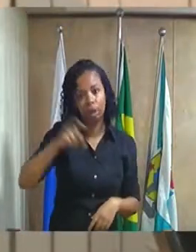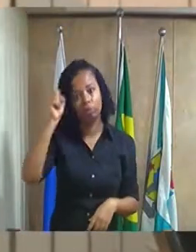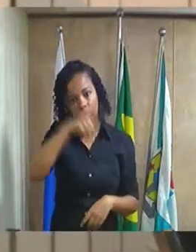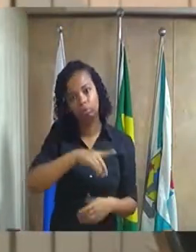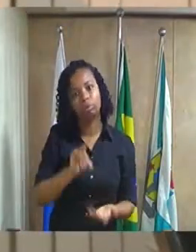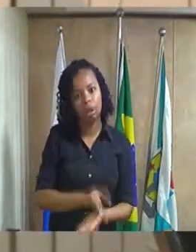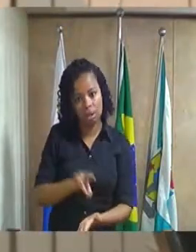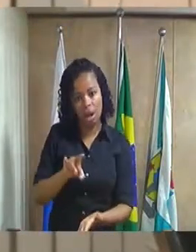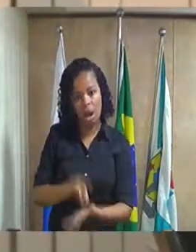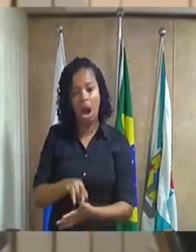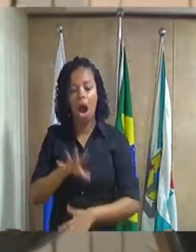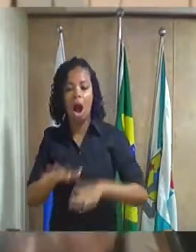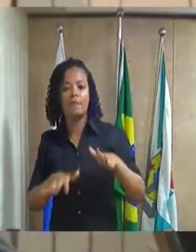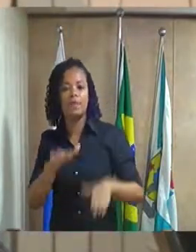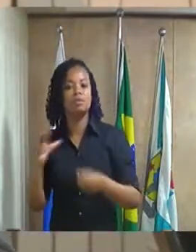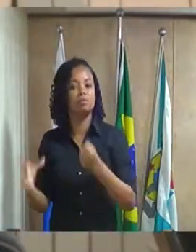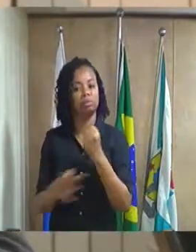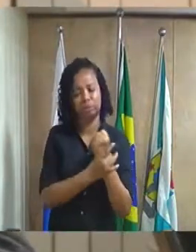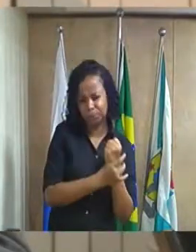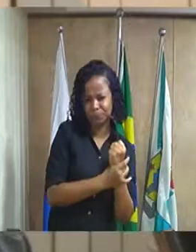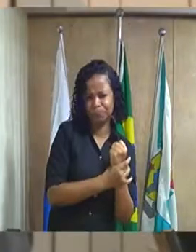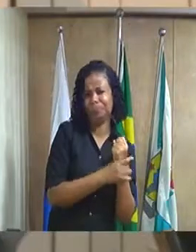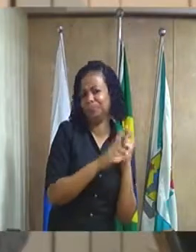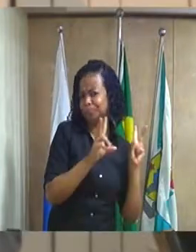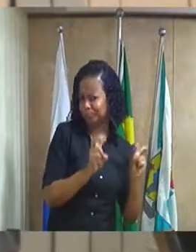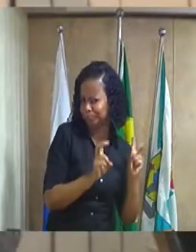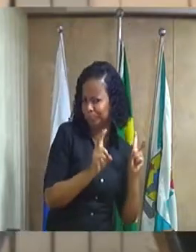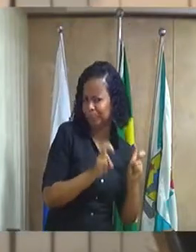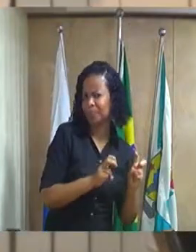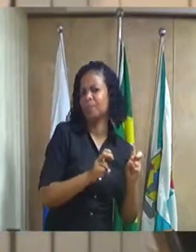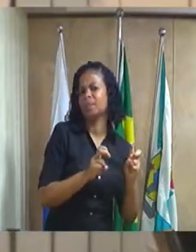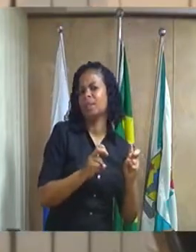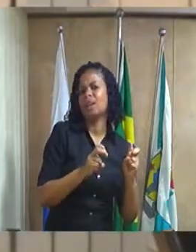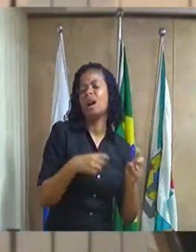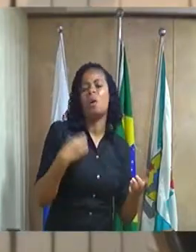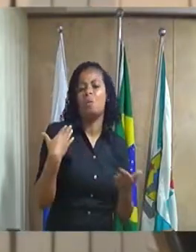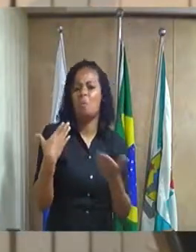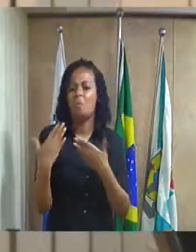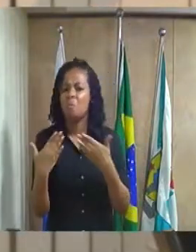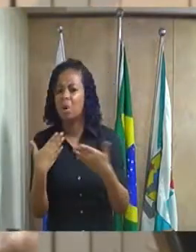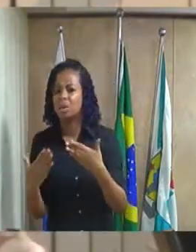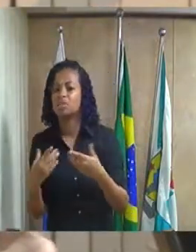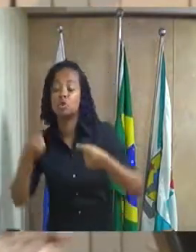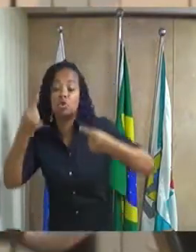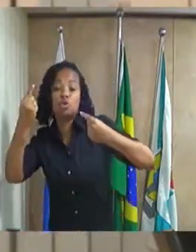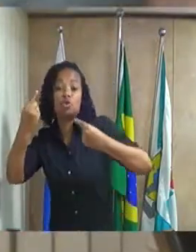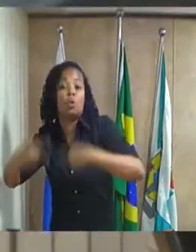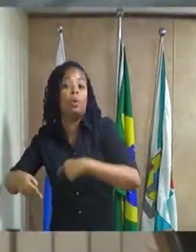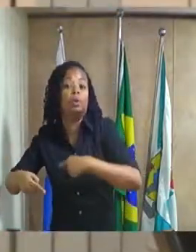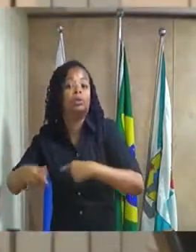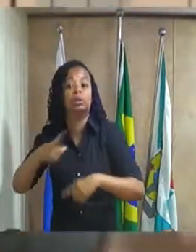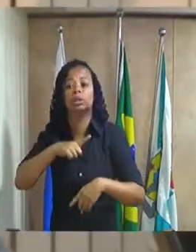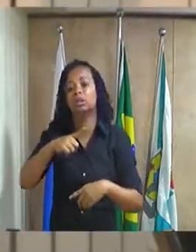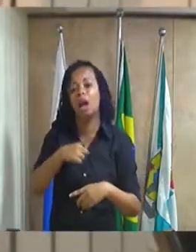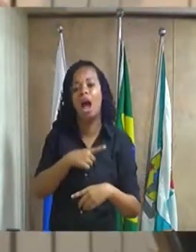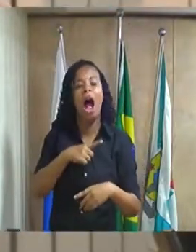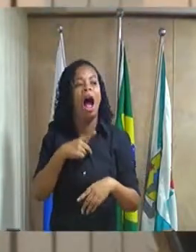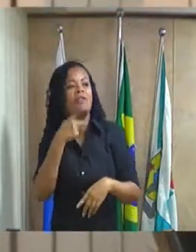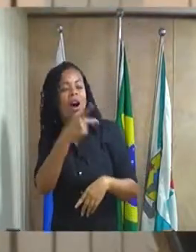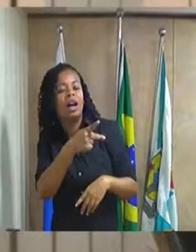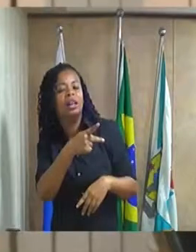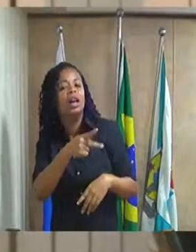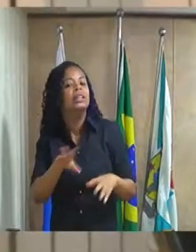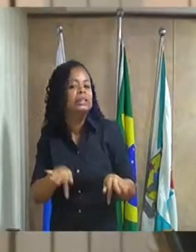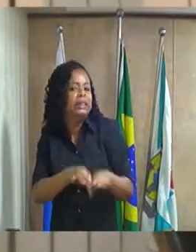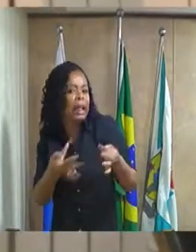seja na questão da segurança seja na questão da concorrência né o que ele falou ali hoje você chega muito comum